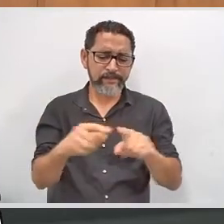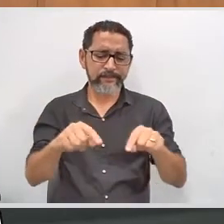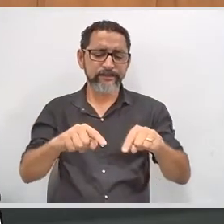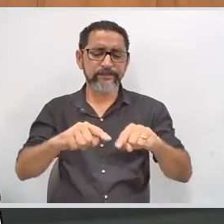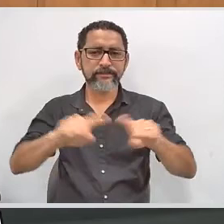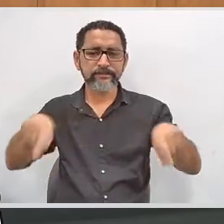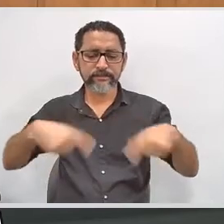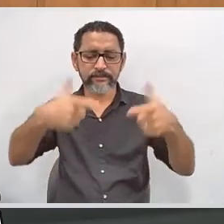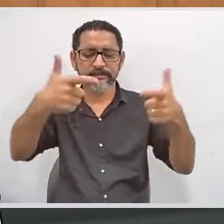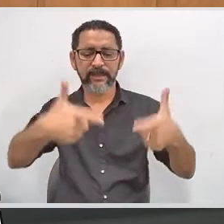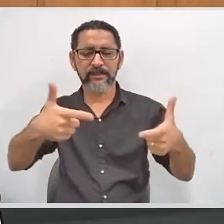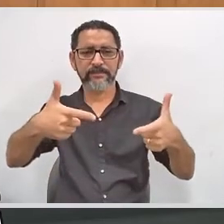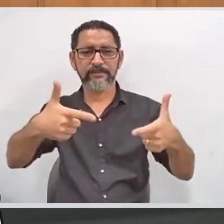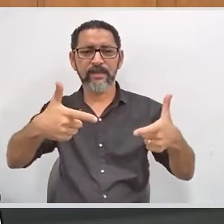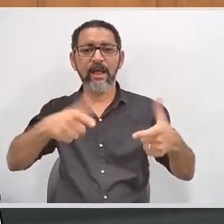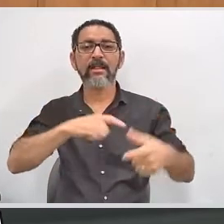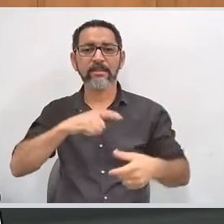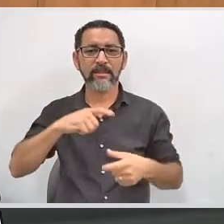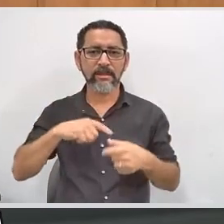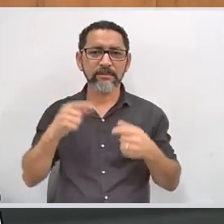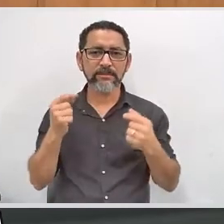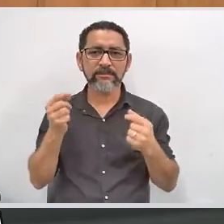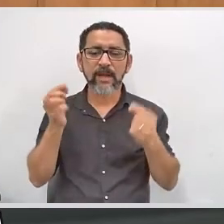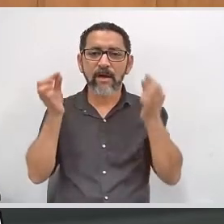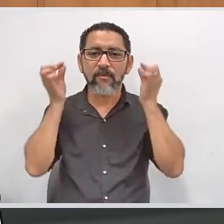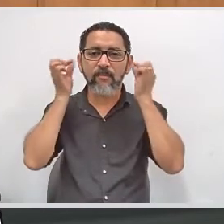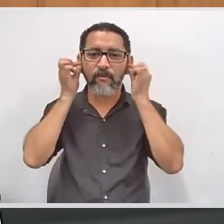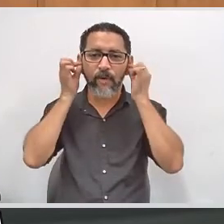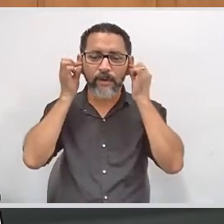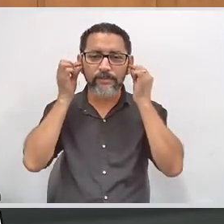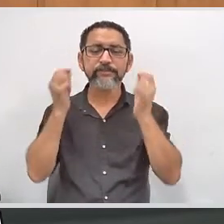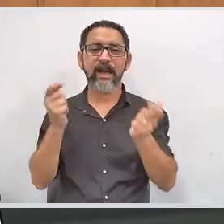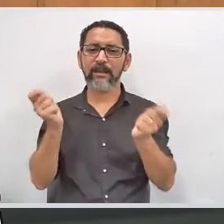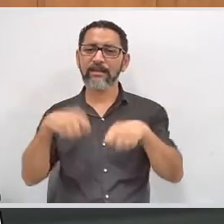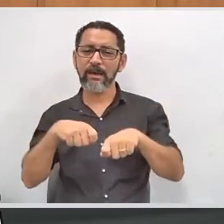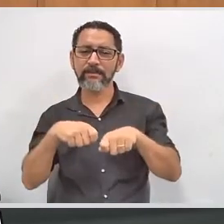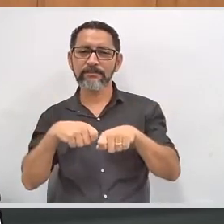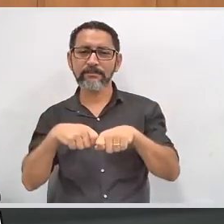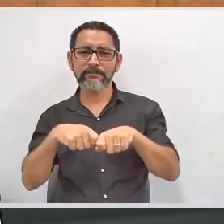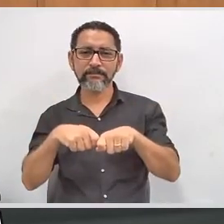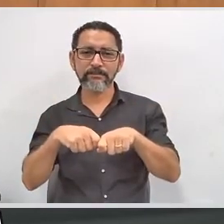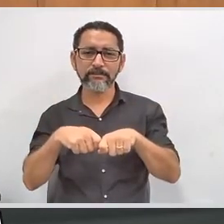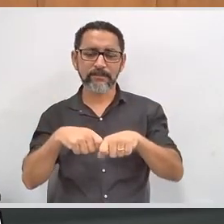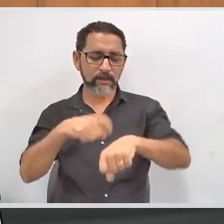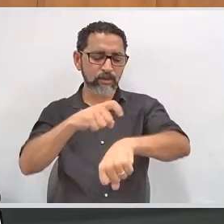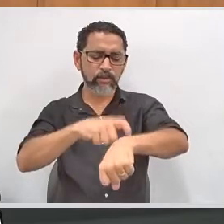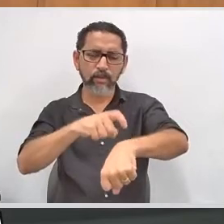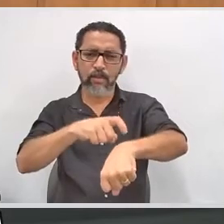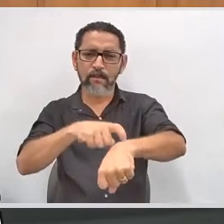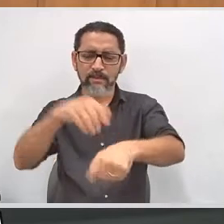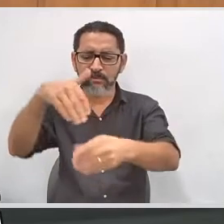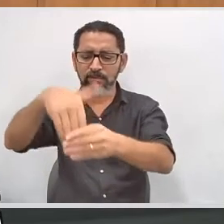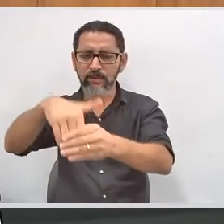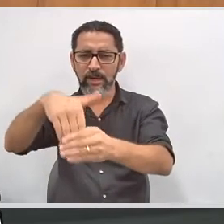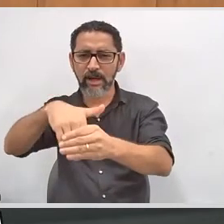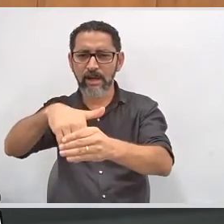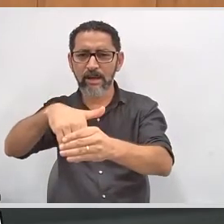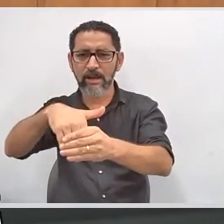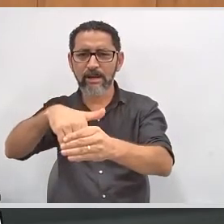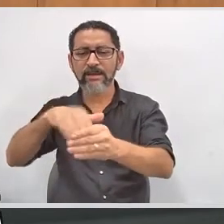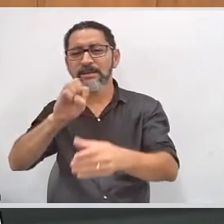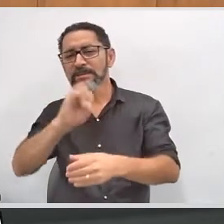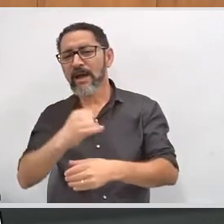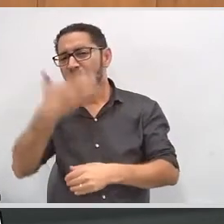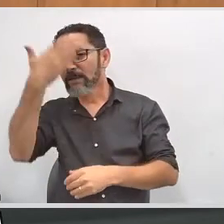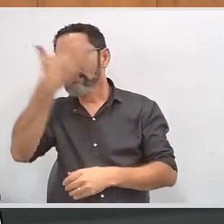são providas de fones de ouvido para que, no momento da votação, a pessoa portadora